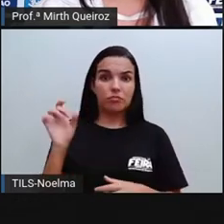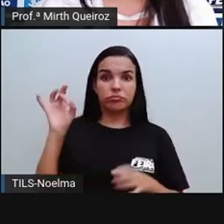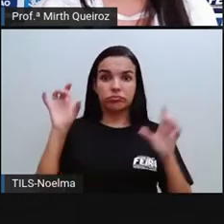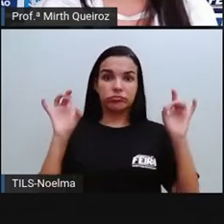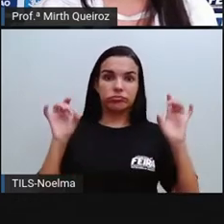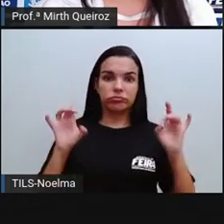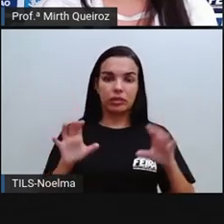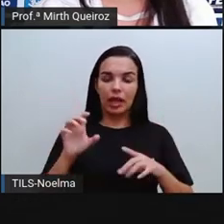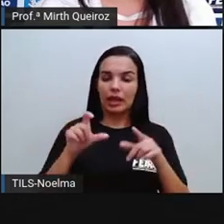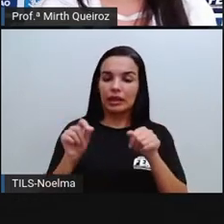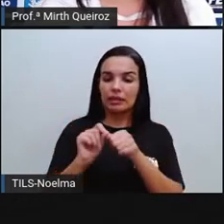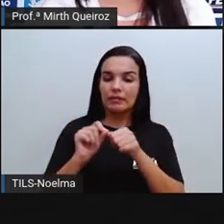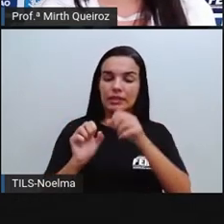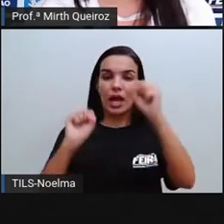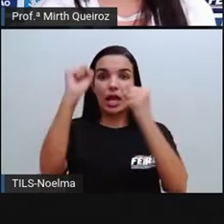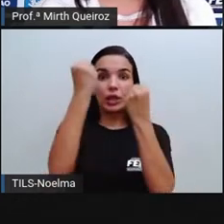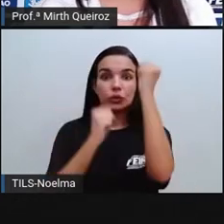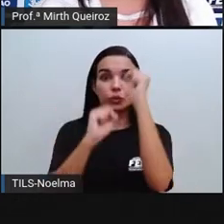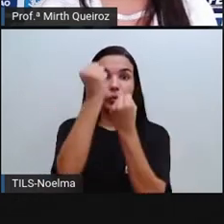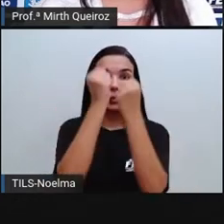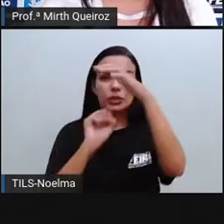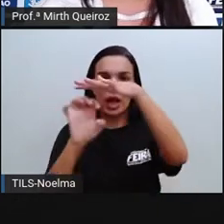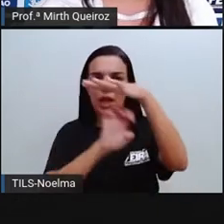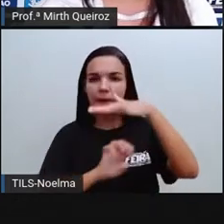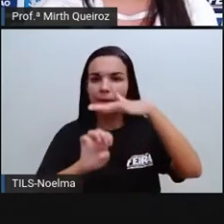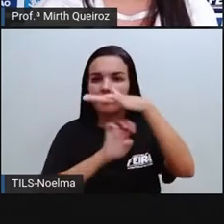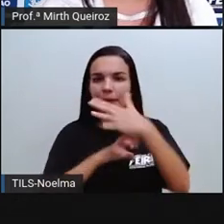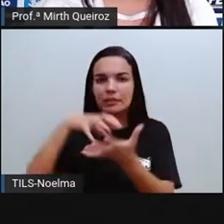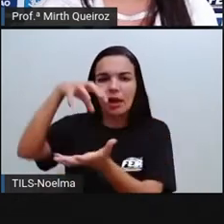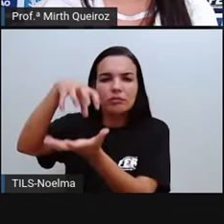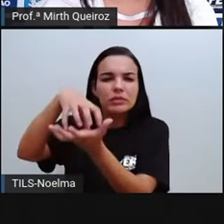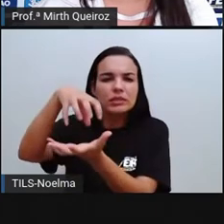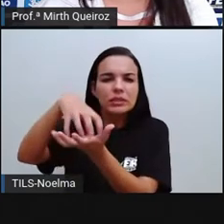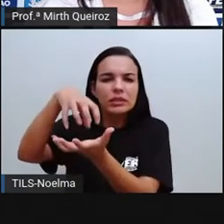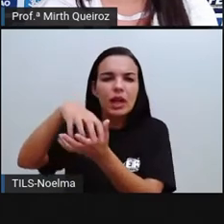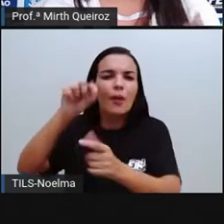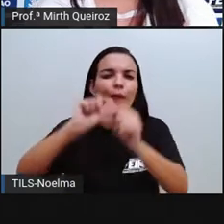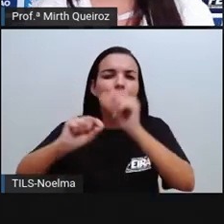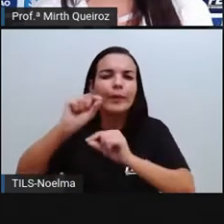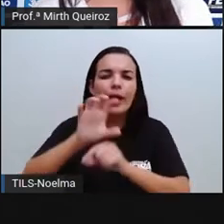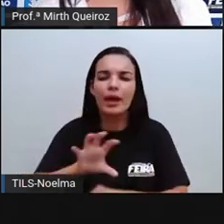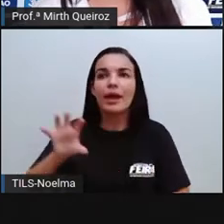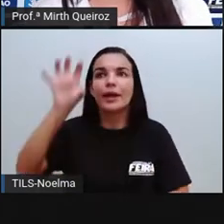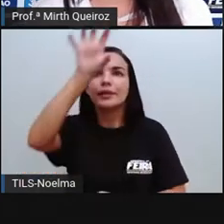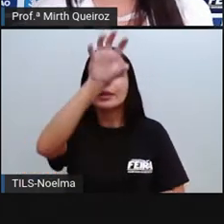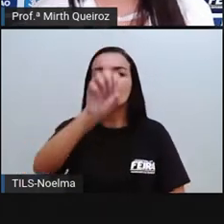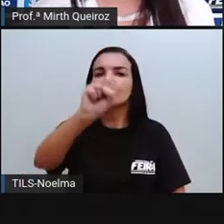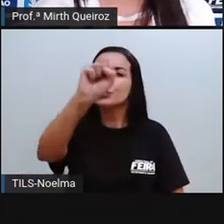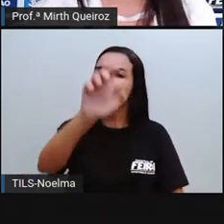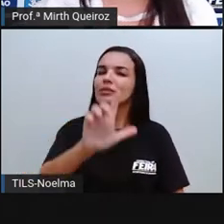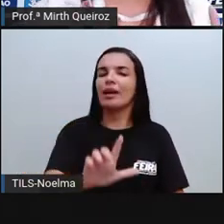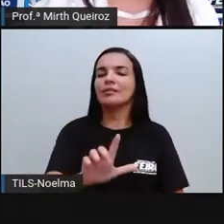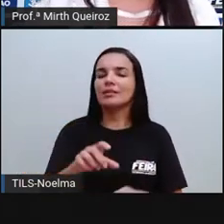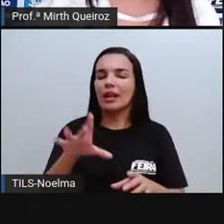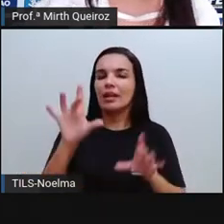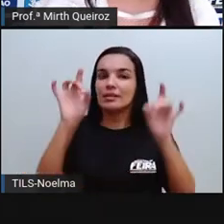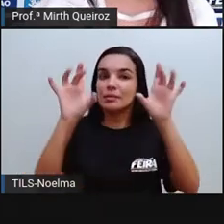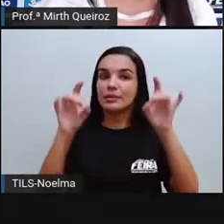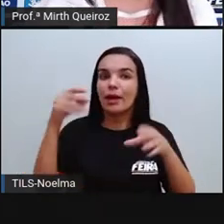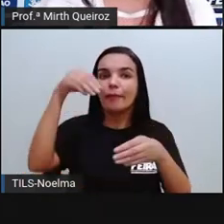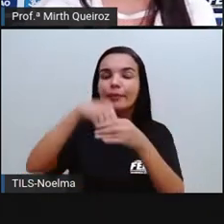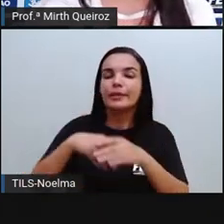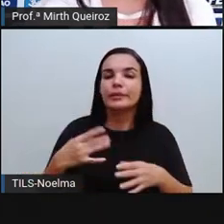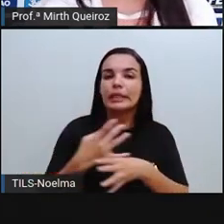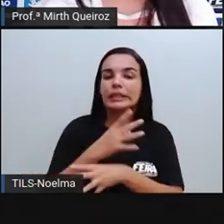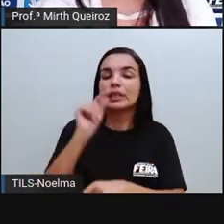território brasileiro. Foi fato que promoveu a centralização das atividades industriais na região sudeste, em especial, em São